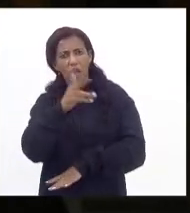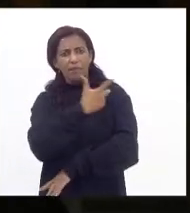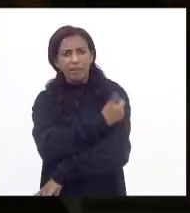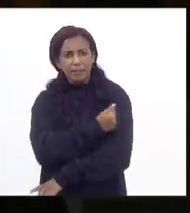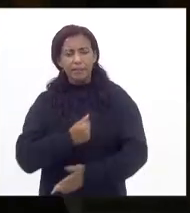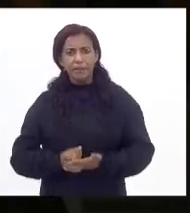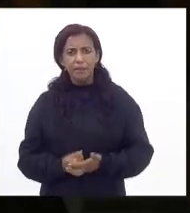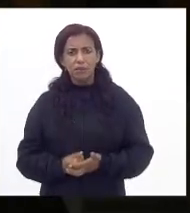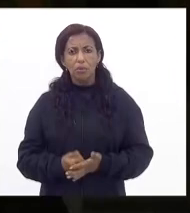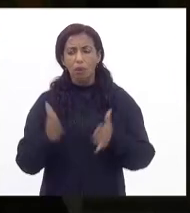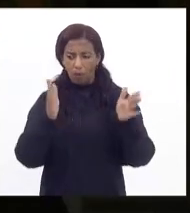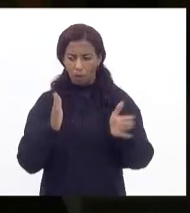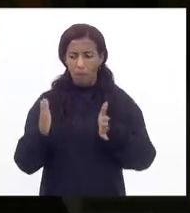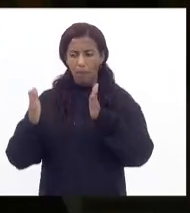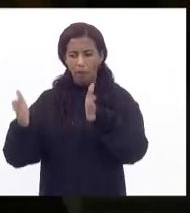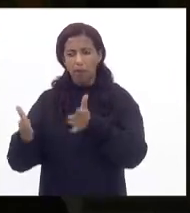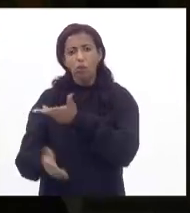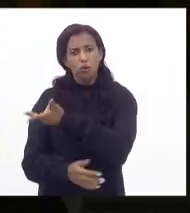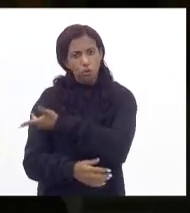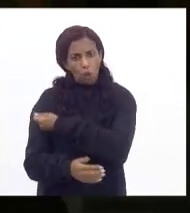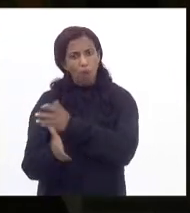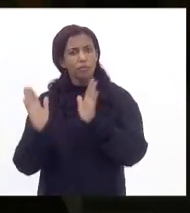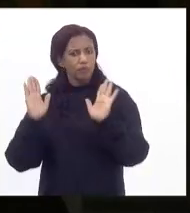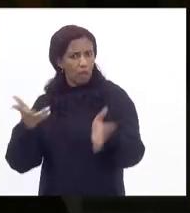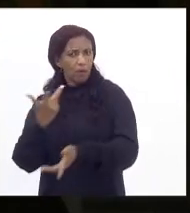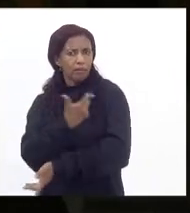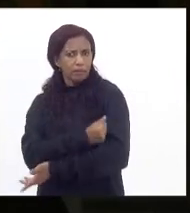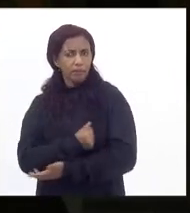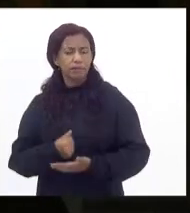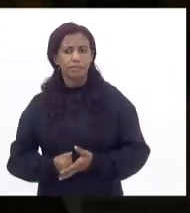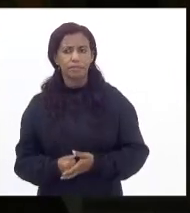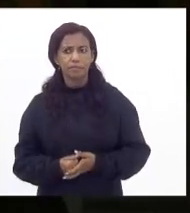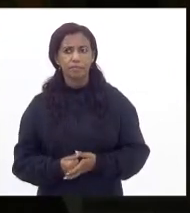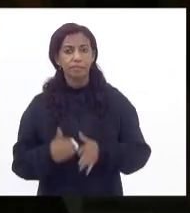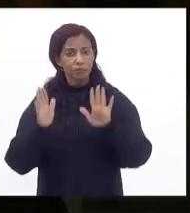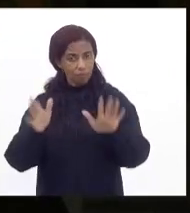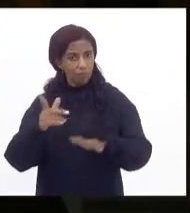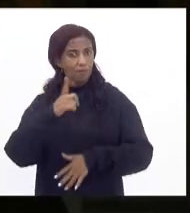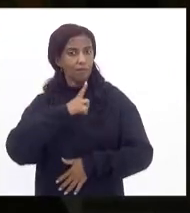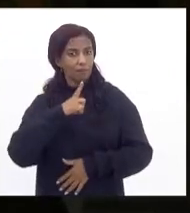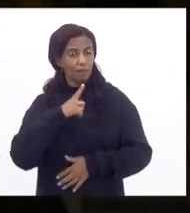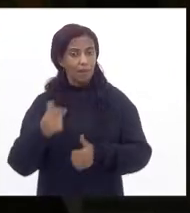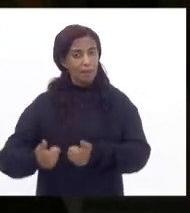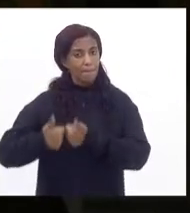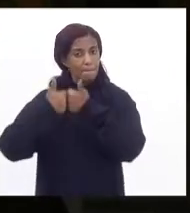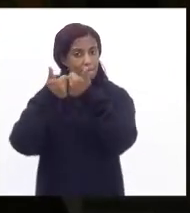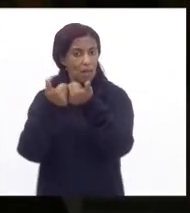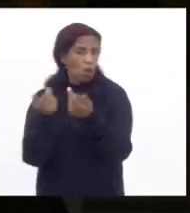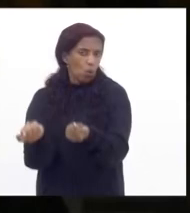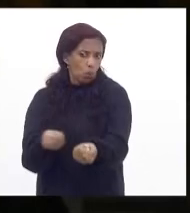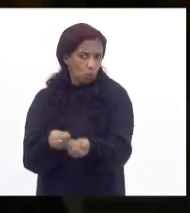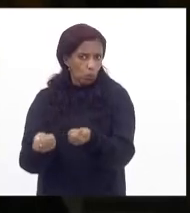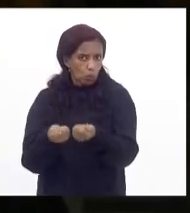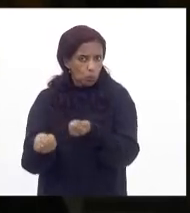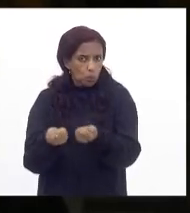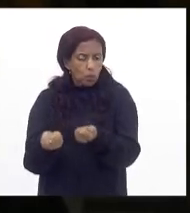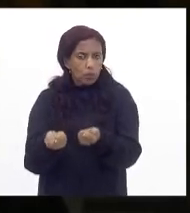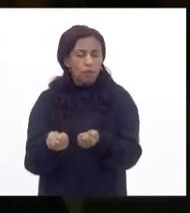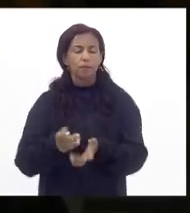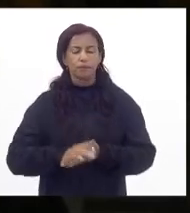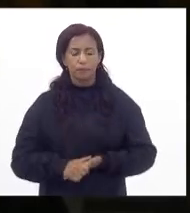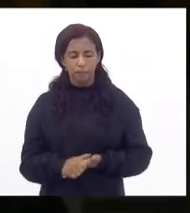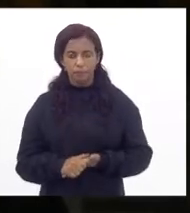uma parcela dos adolescentes já estão vacinados já há um melhor controle sobre